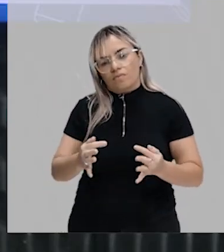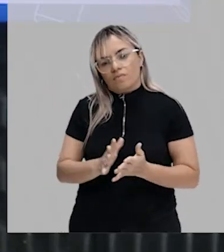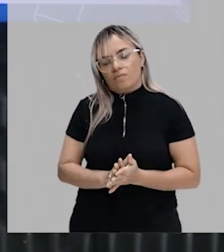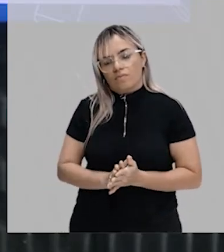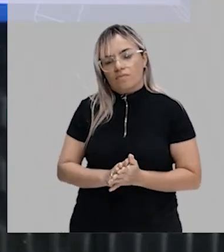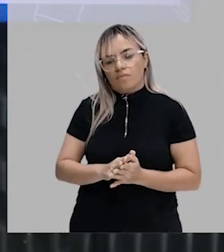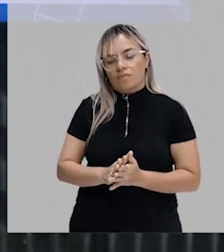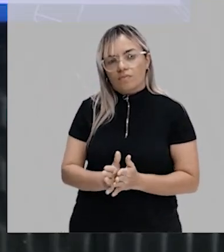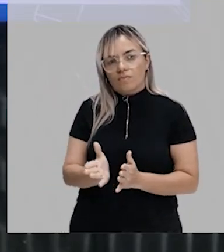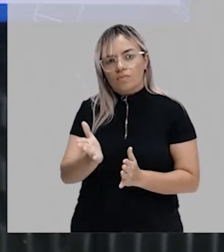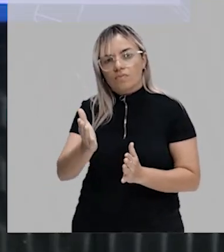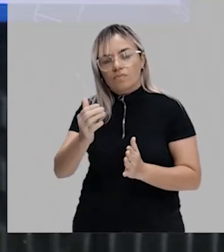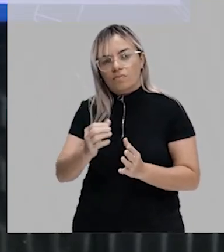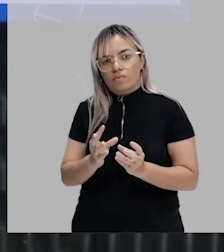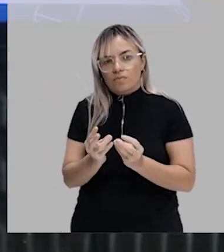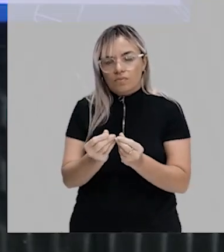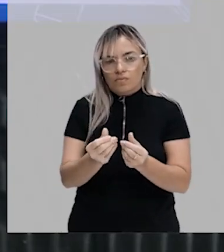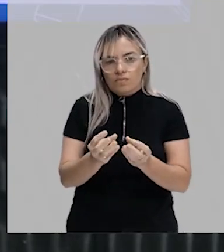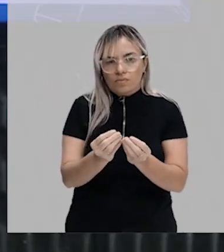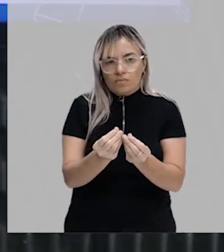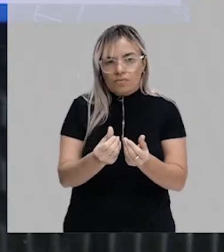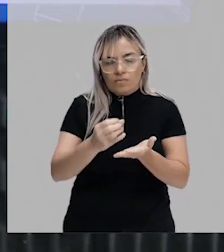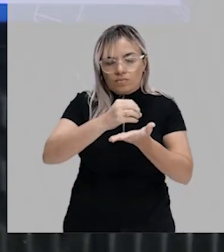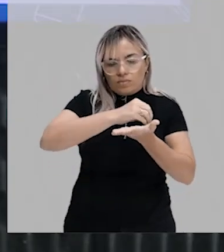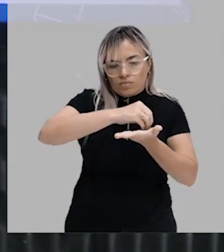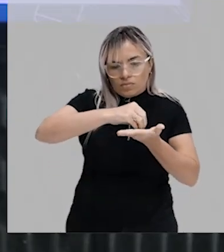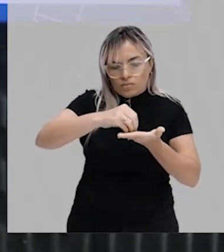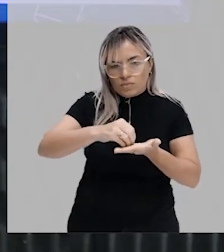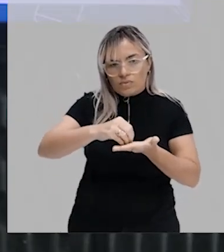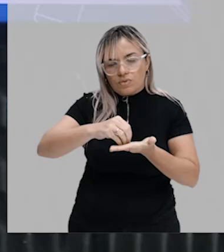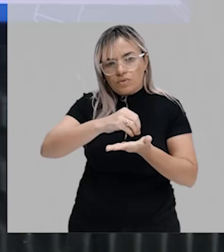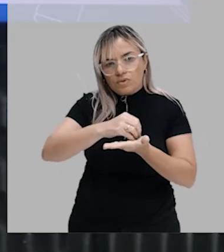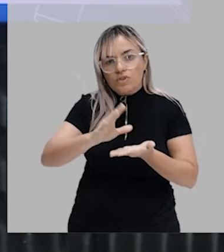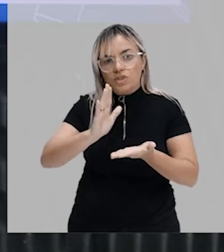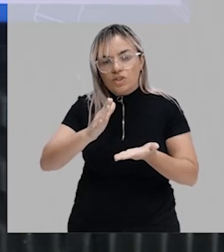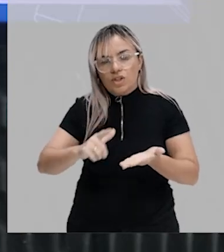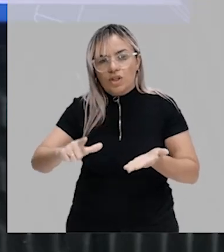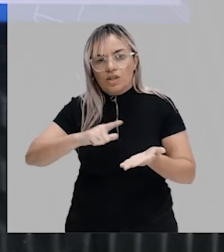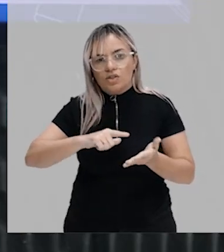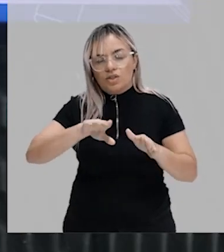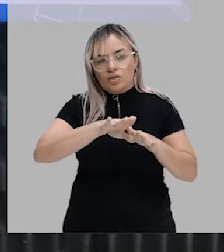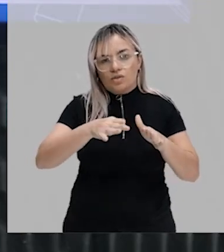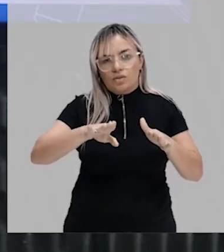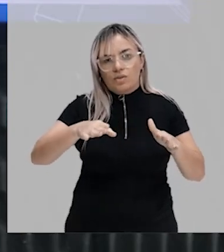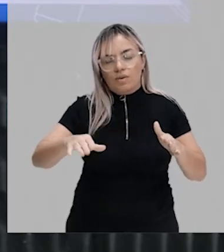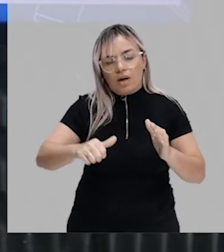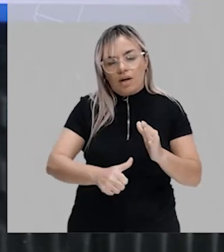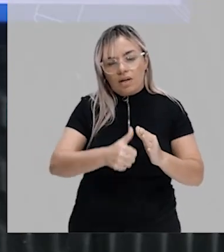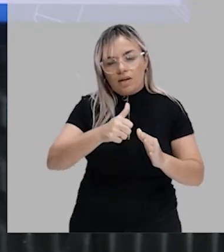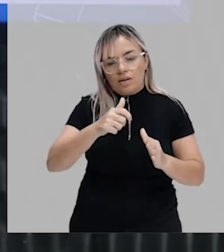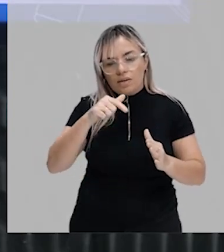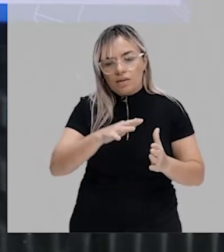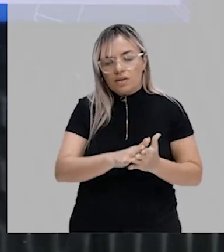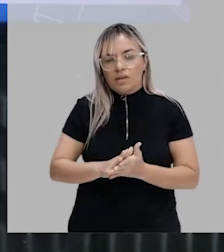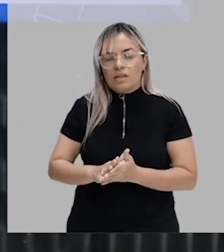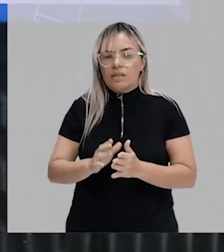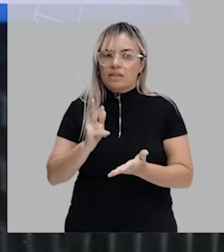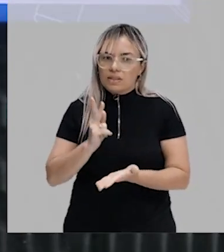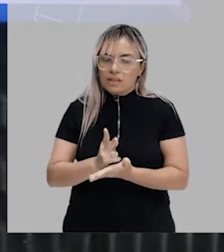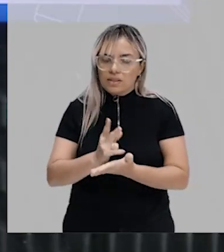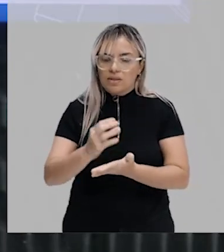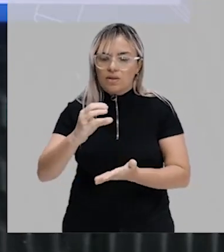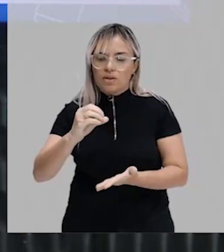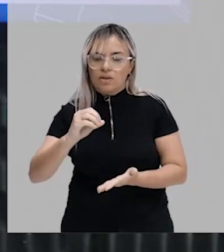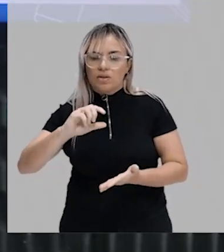orgânica que estava ali pronta nos mares primitivos, eles sempre liberavam gás carbônico. E esse gás carbônico